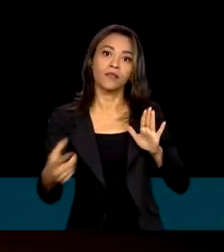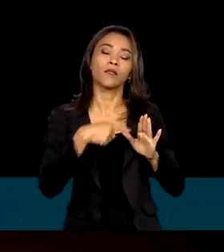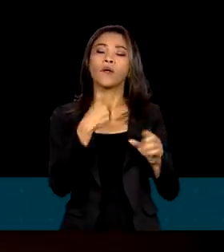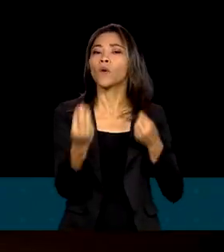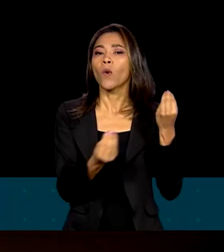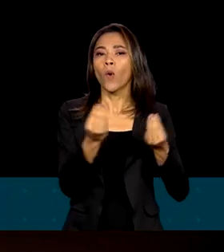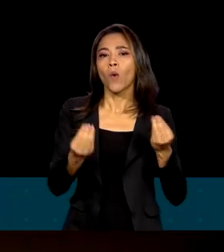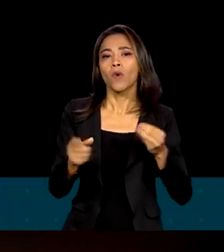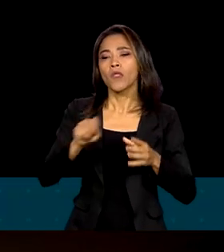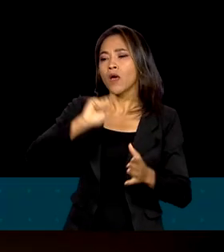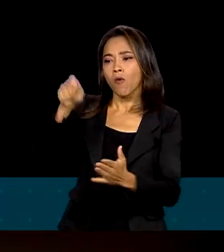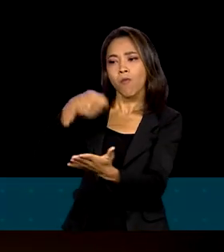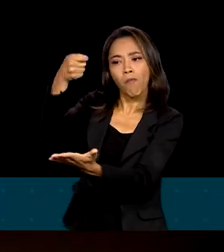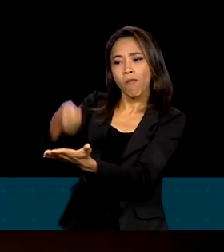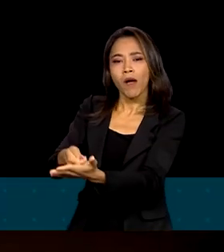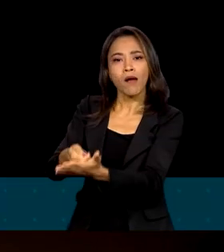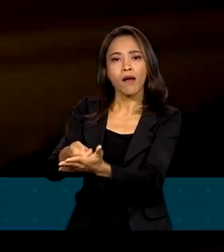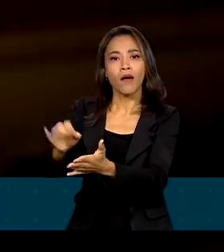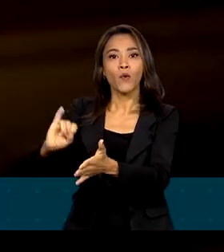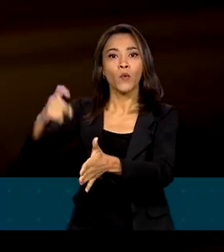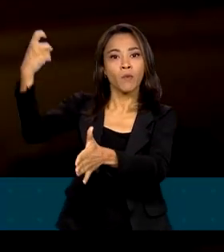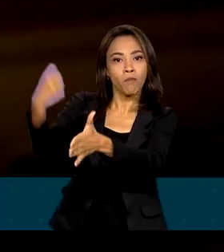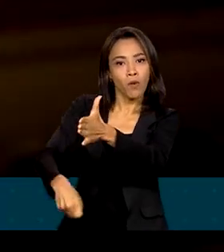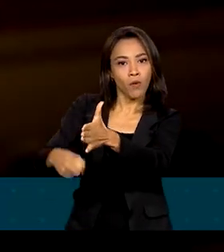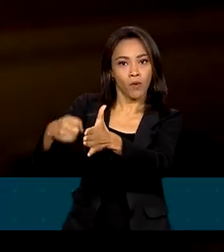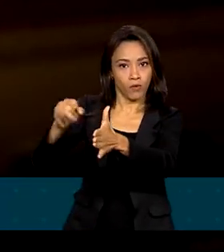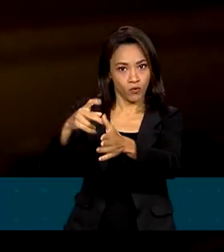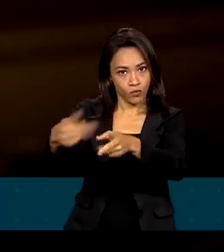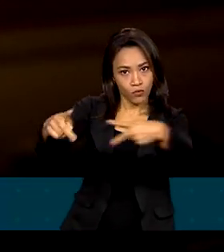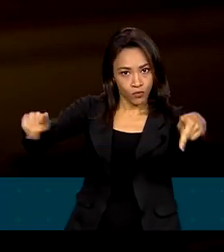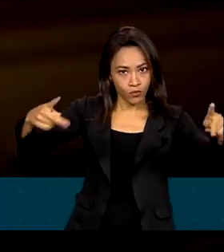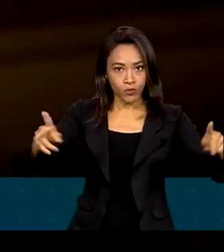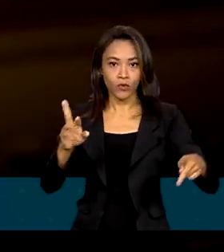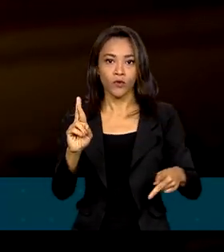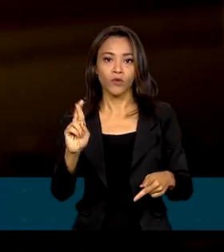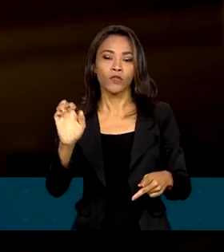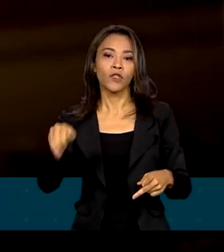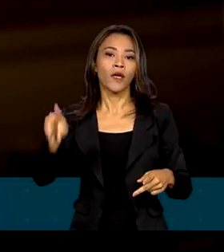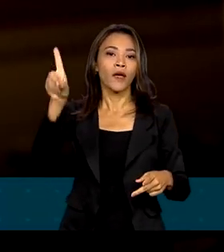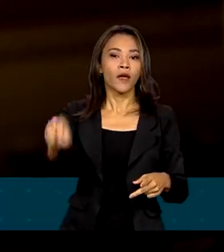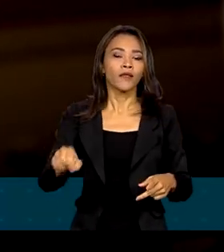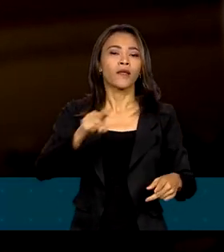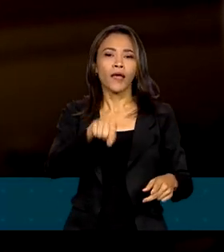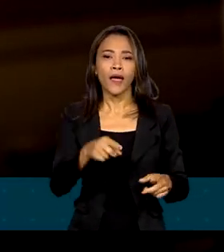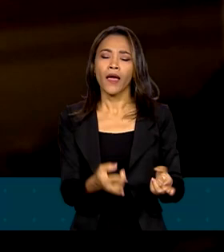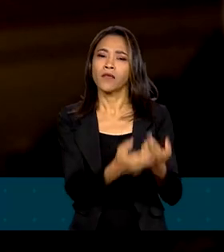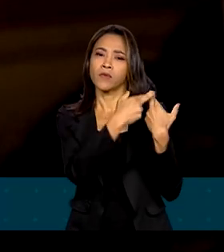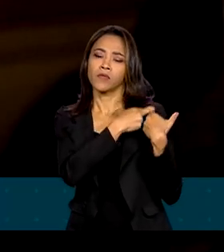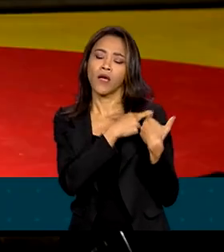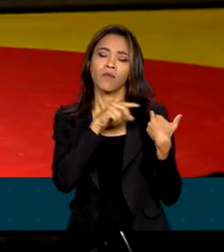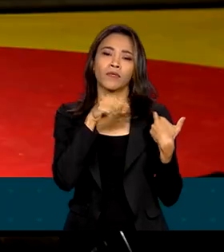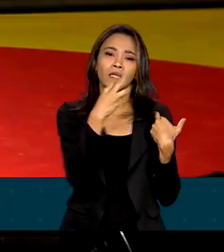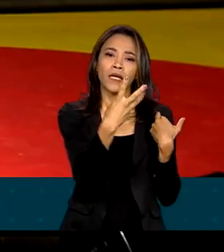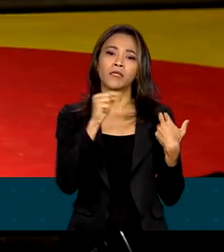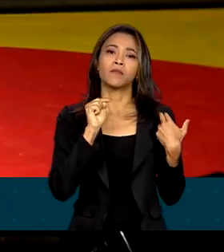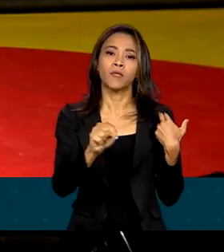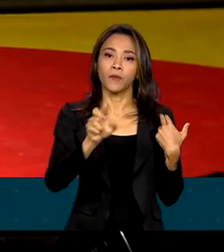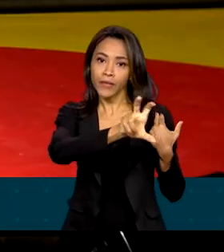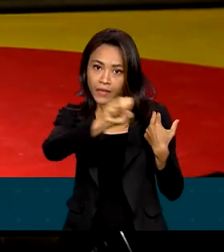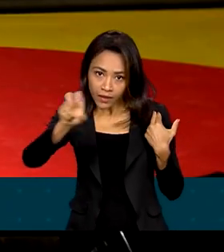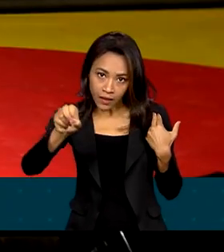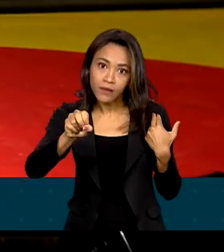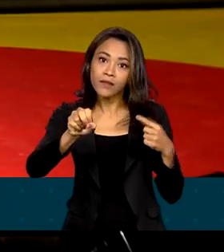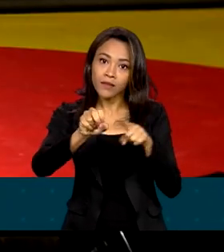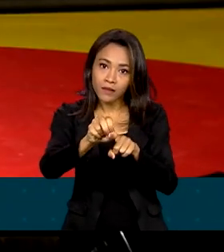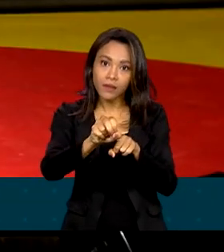de isenção fiscal no imposto de renda. Responsável pelo patrocínio de 3.500 ações culturais